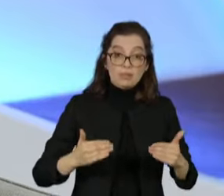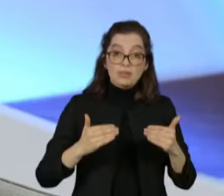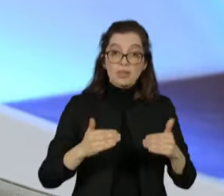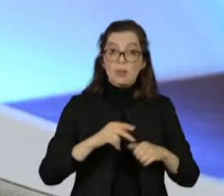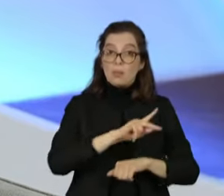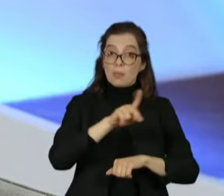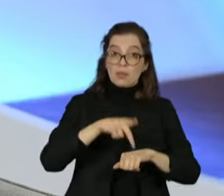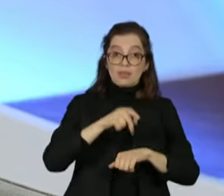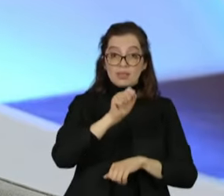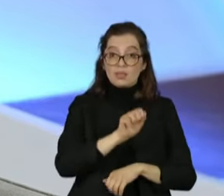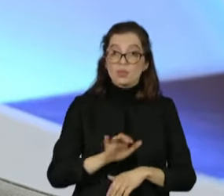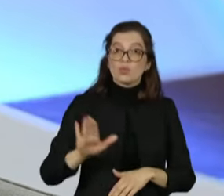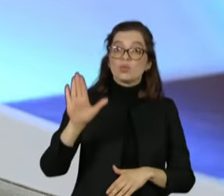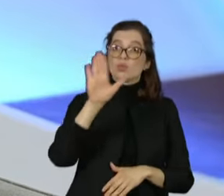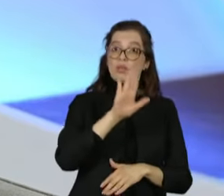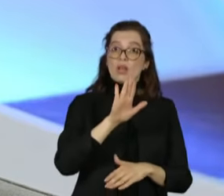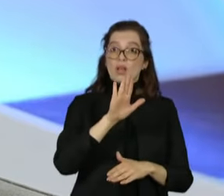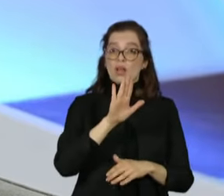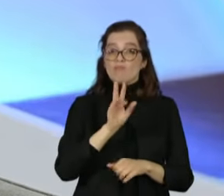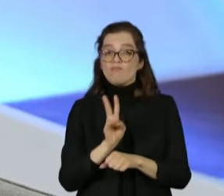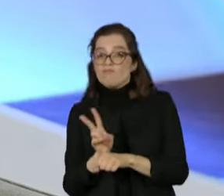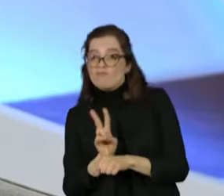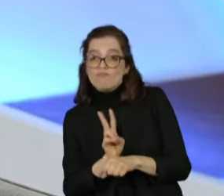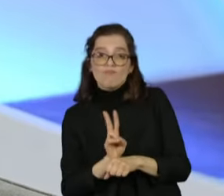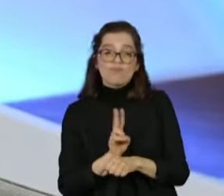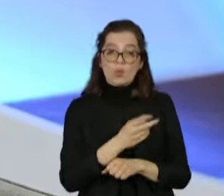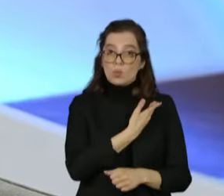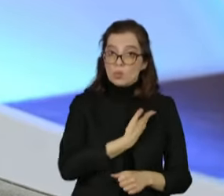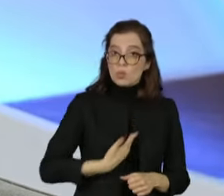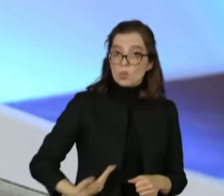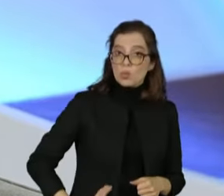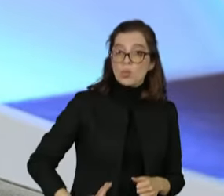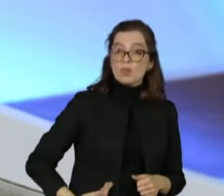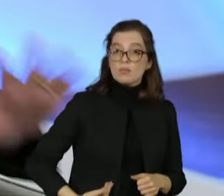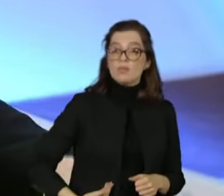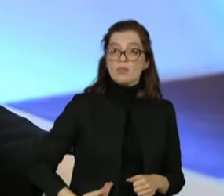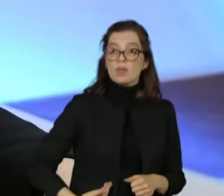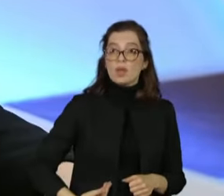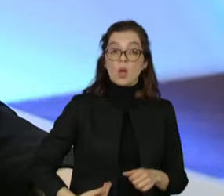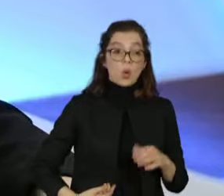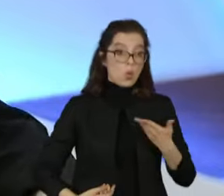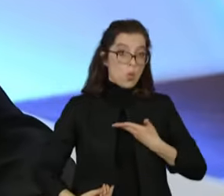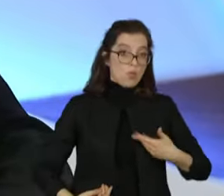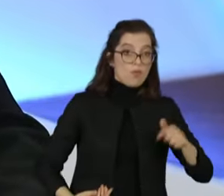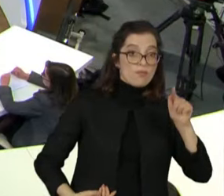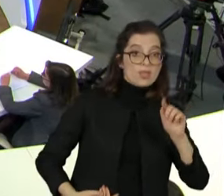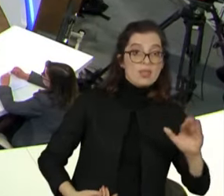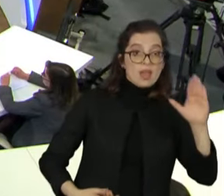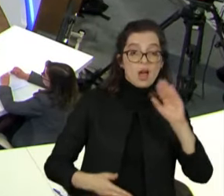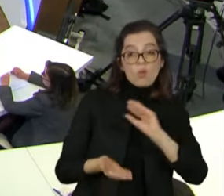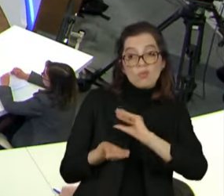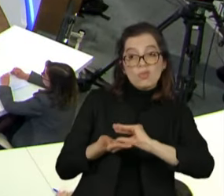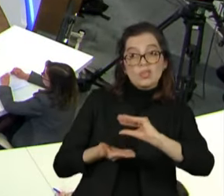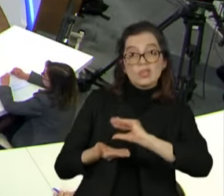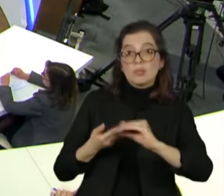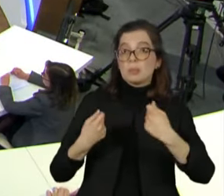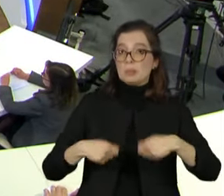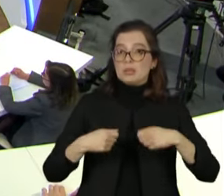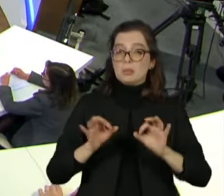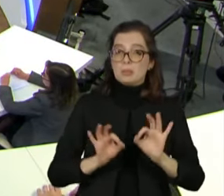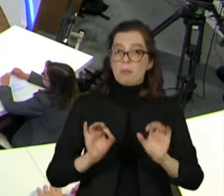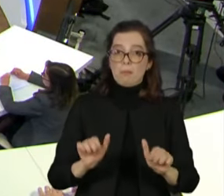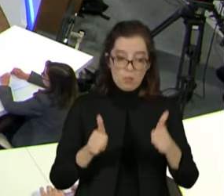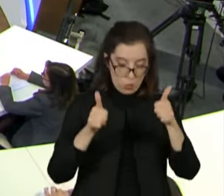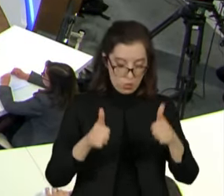Pública recriado e a União coordenando esses eixos com financiamento. Senadora, eu queria falar um pouquinho das suas propostas de